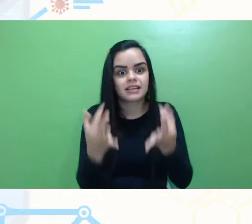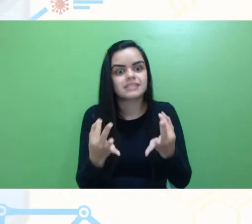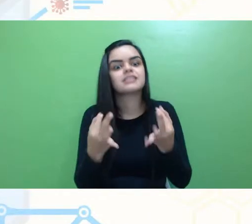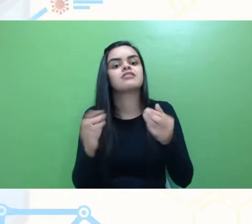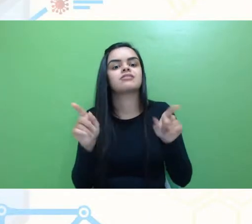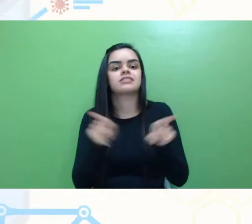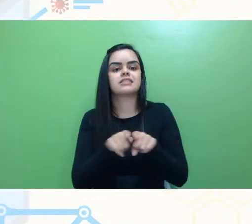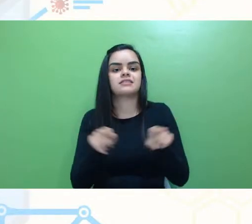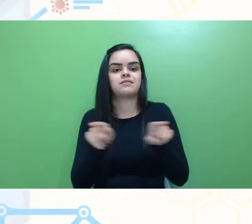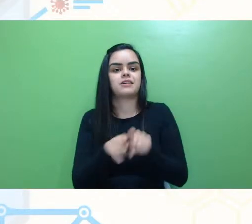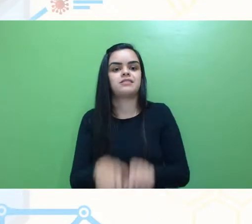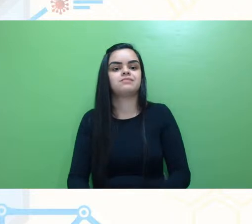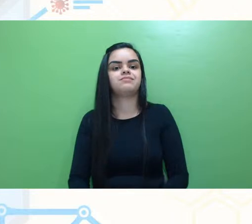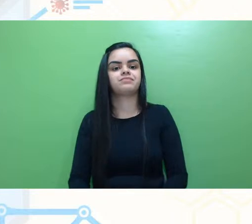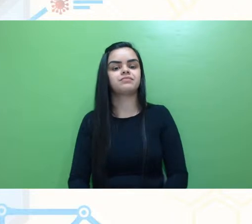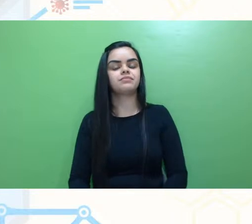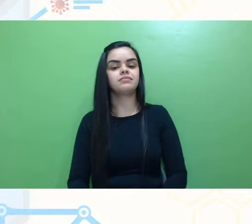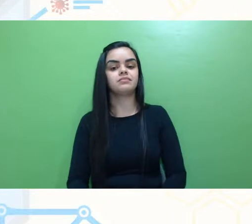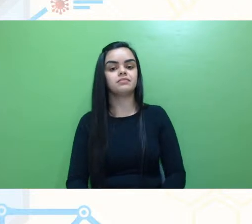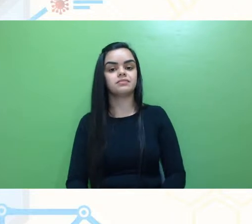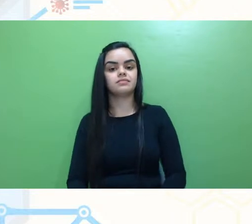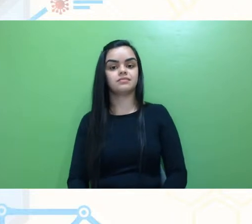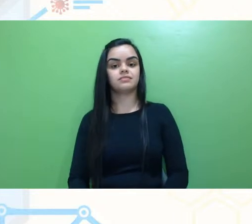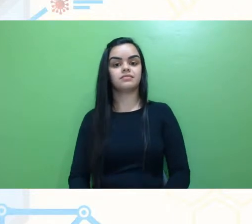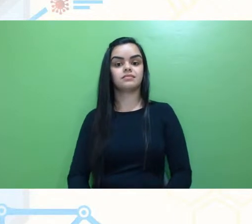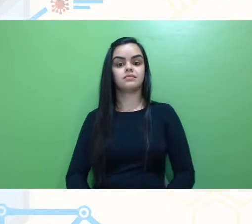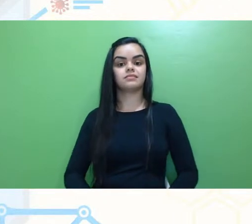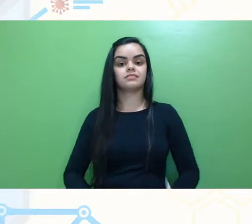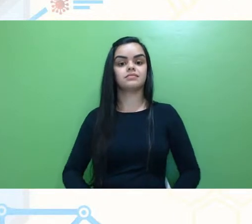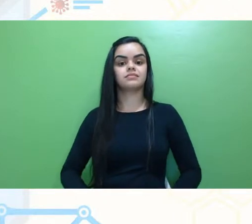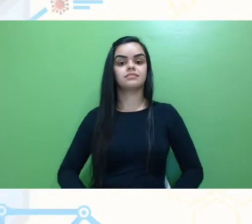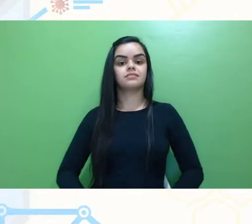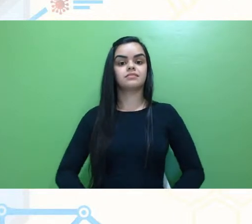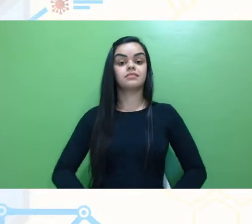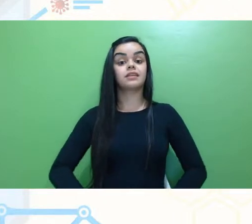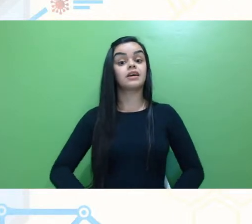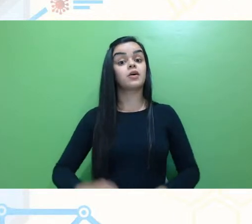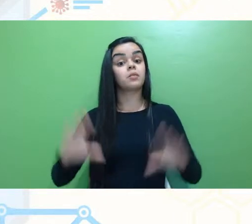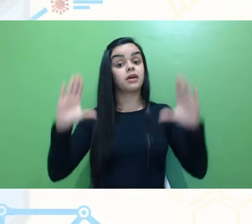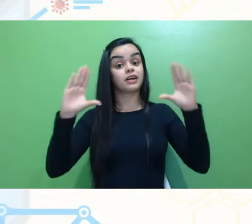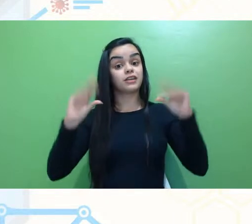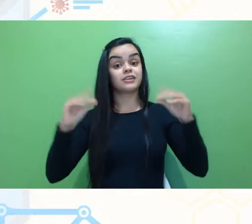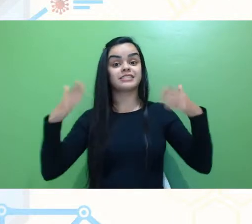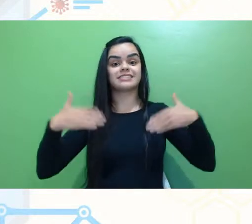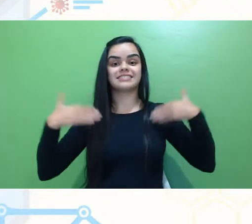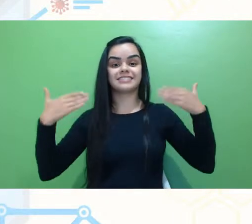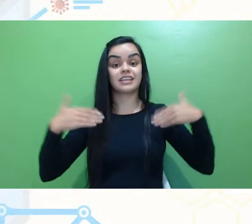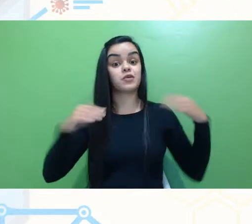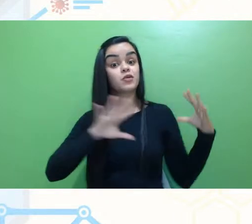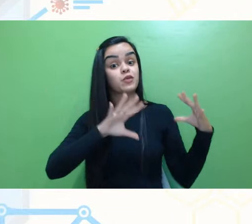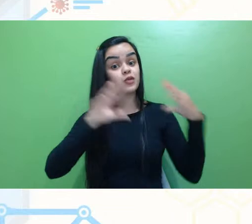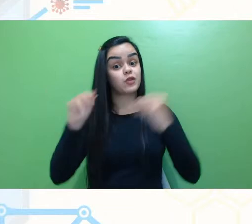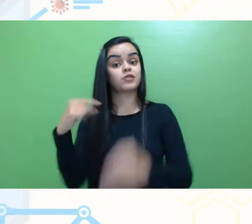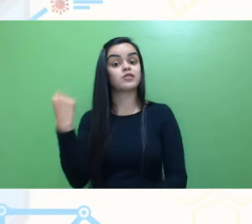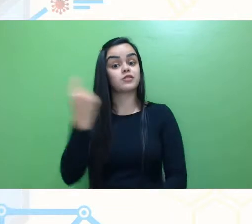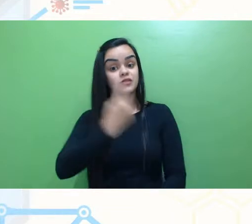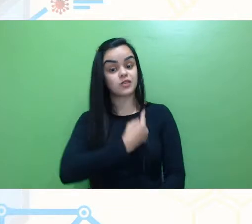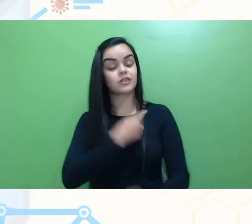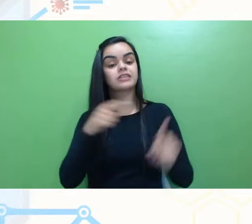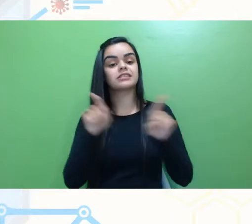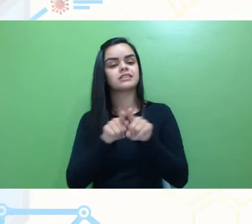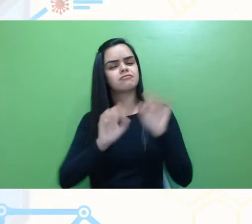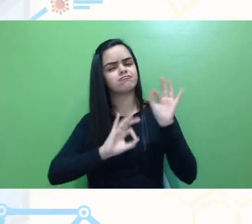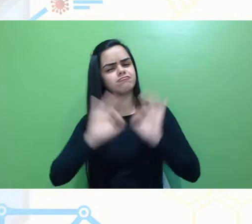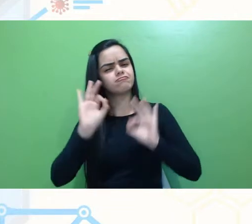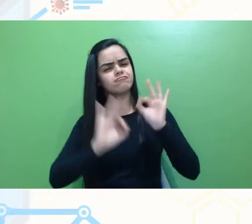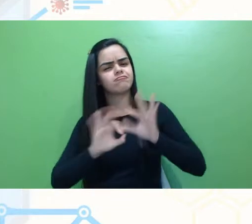né, e realmente é uma noite de muita alegria para todos nós que temos construído,